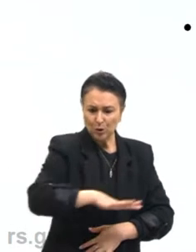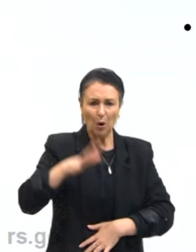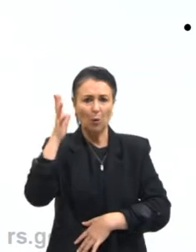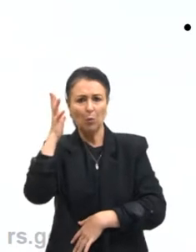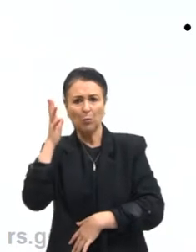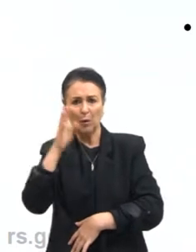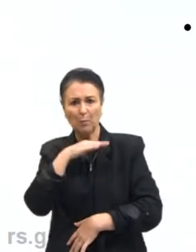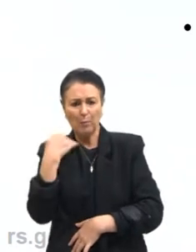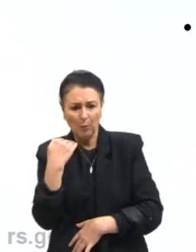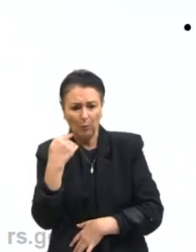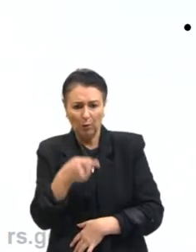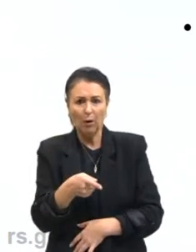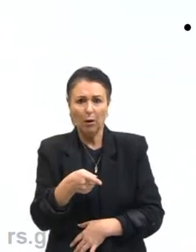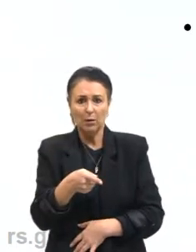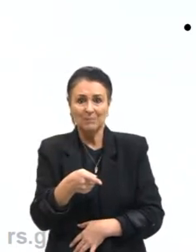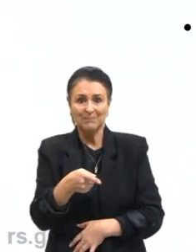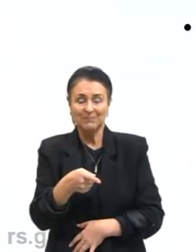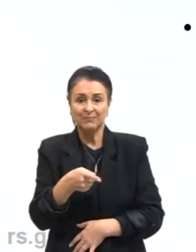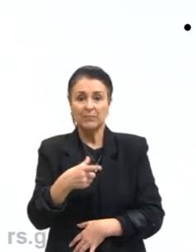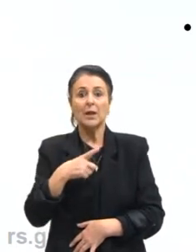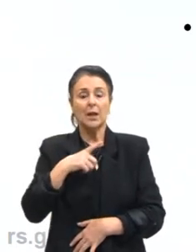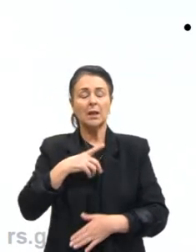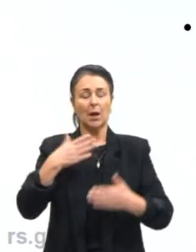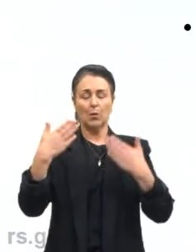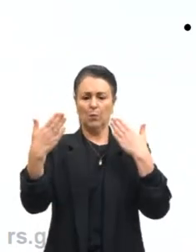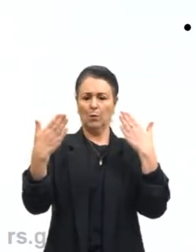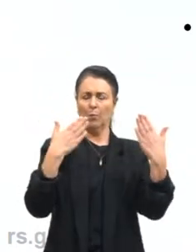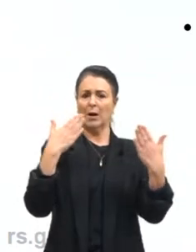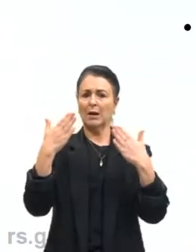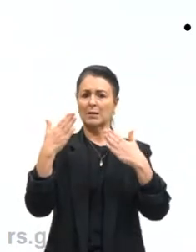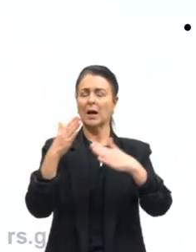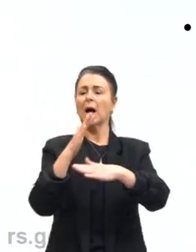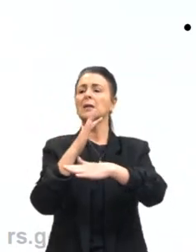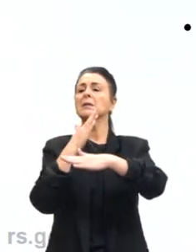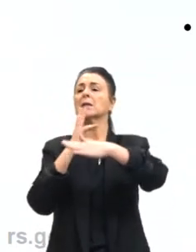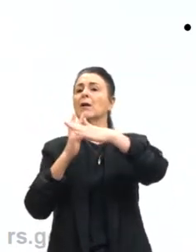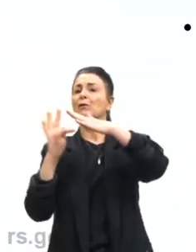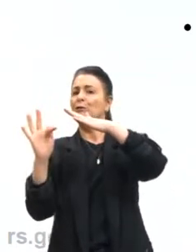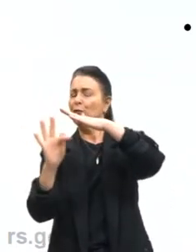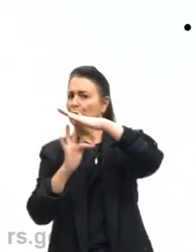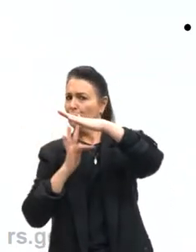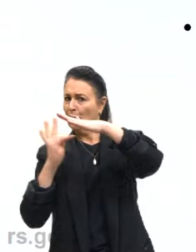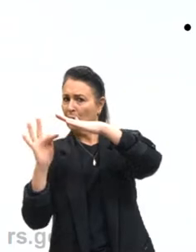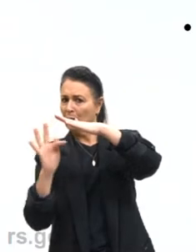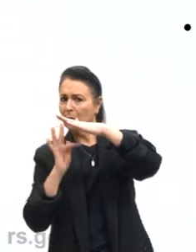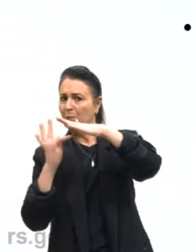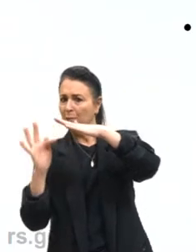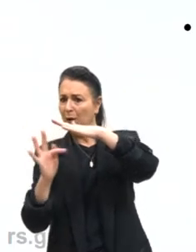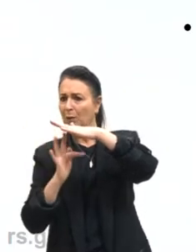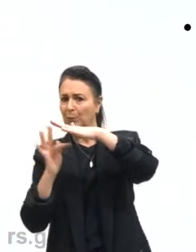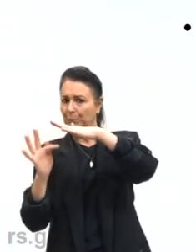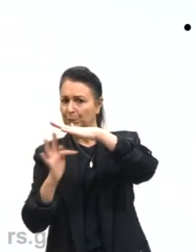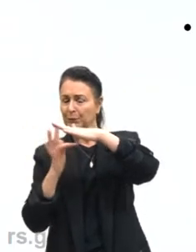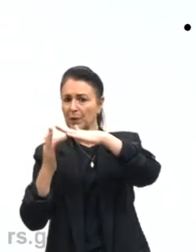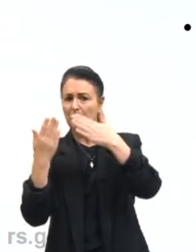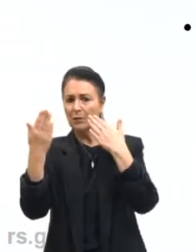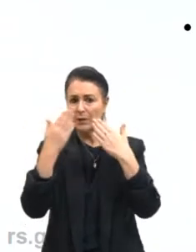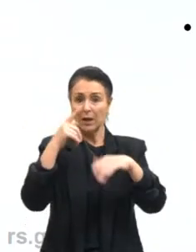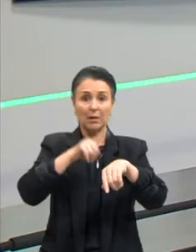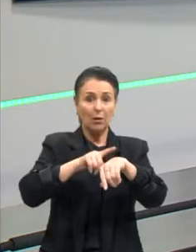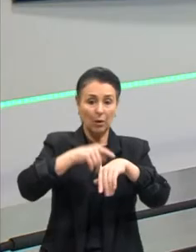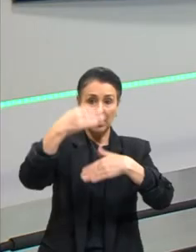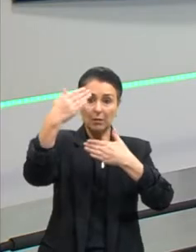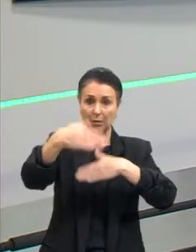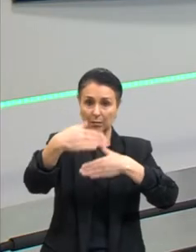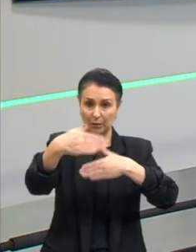E aí eu tenho a análise formal, gente, que essa é uma análise muito importante, que é a análise que eu tenho que fazer na hora da prova do Enem.